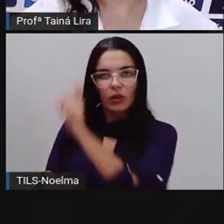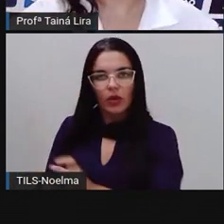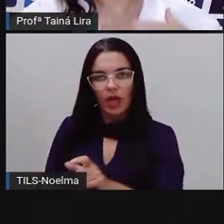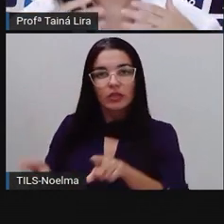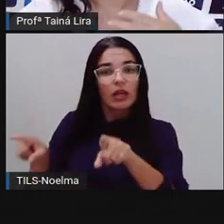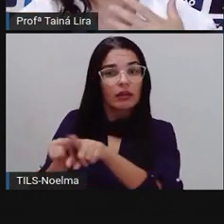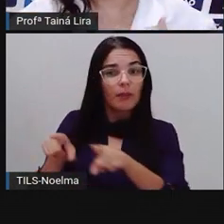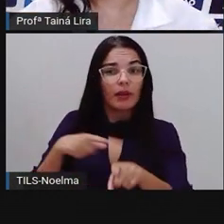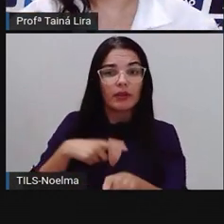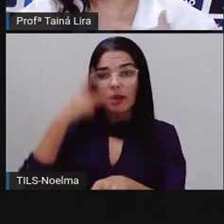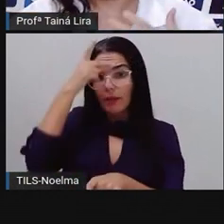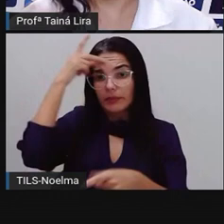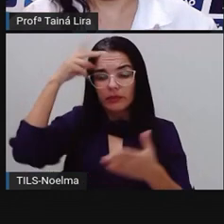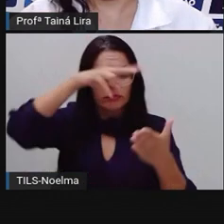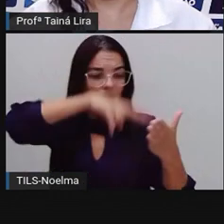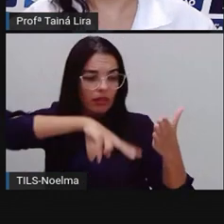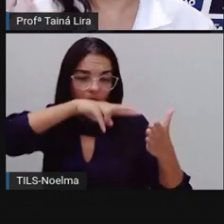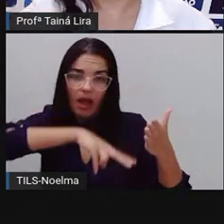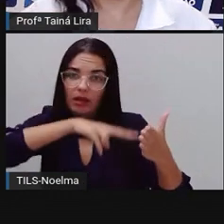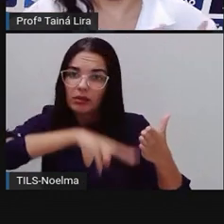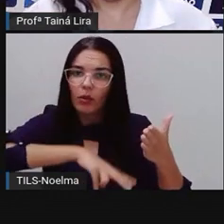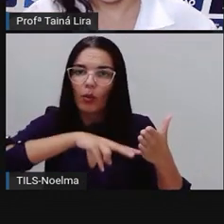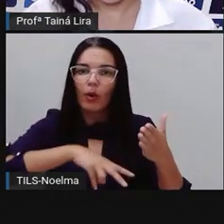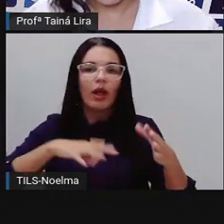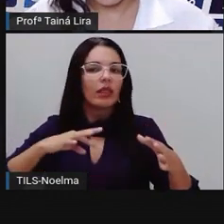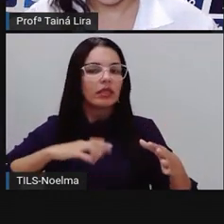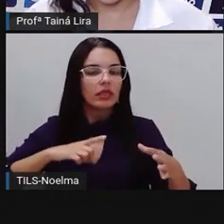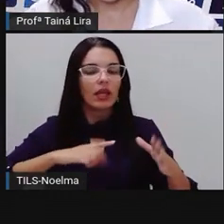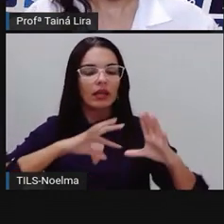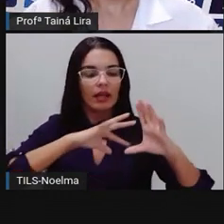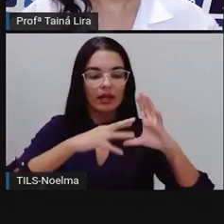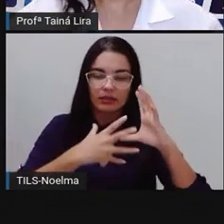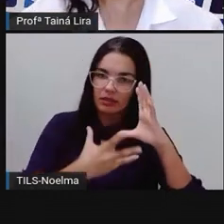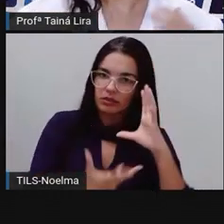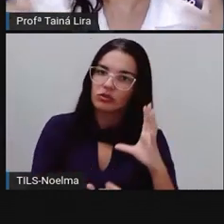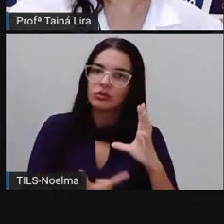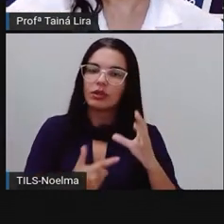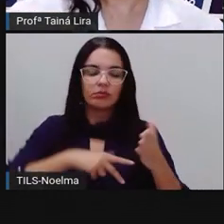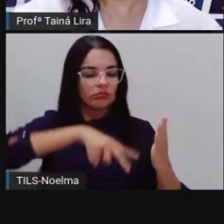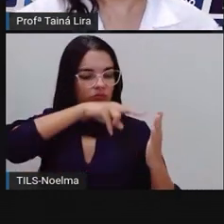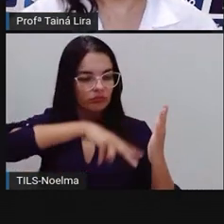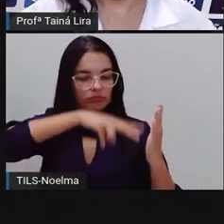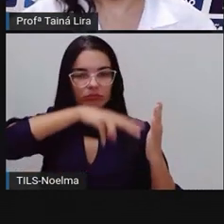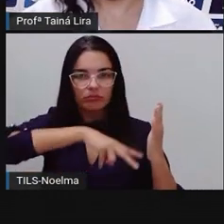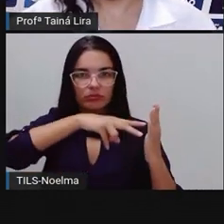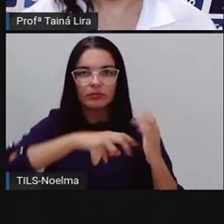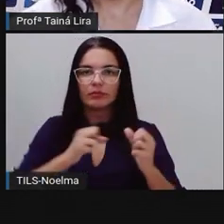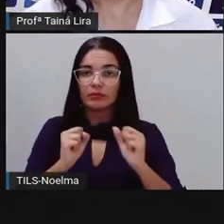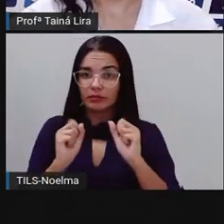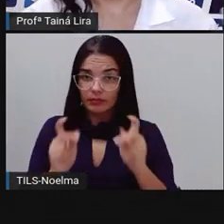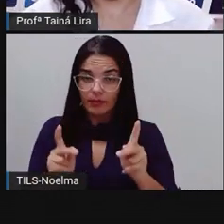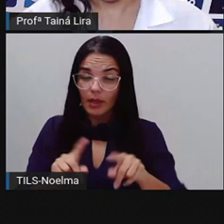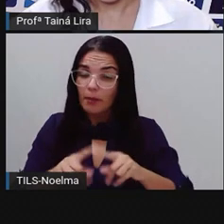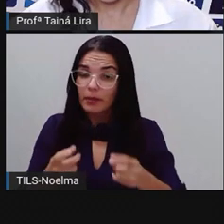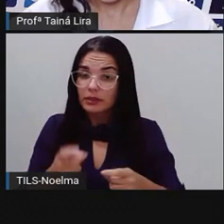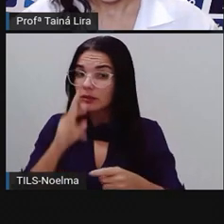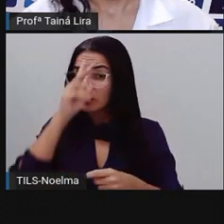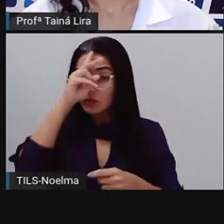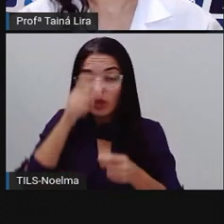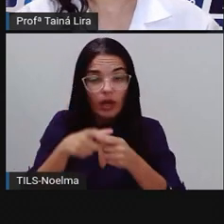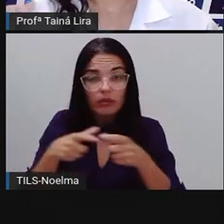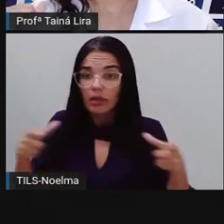narrador, então ela tem todas as características de um texto narrativo. Só que ela não é uma história grande, tá bom?